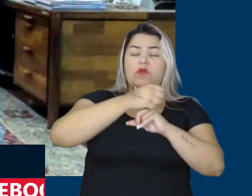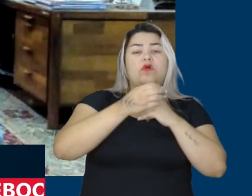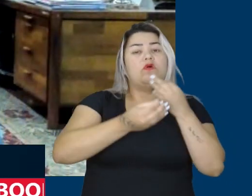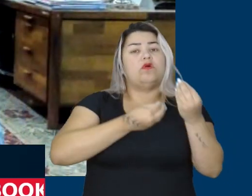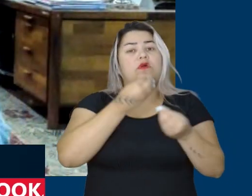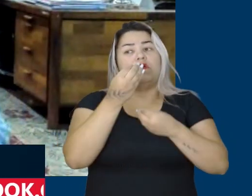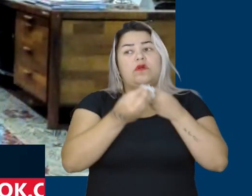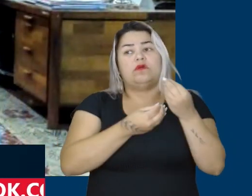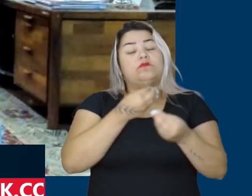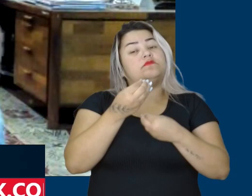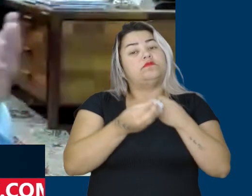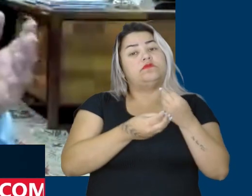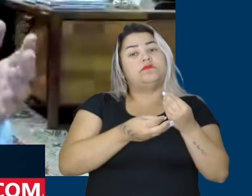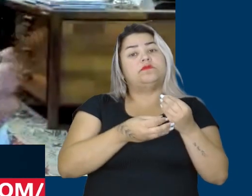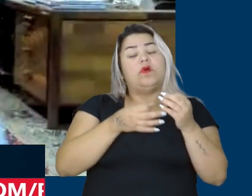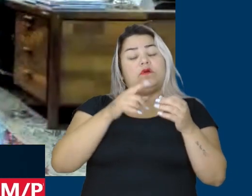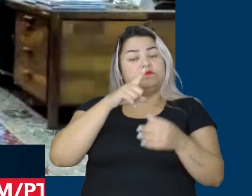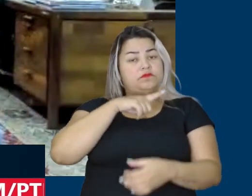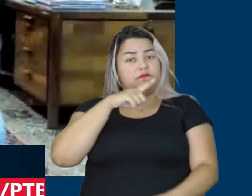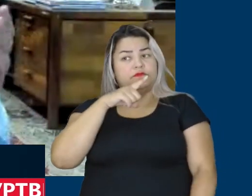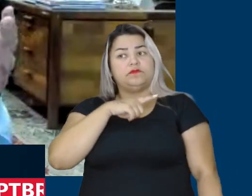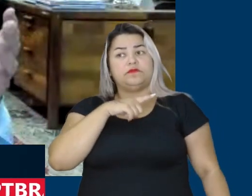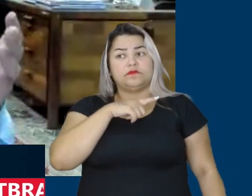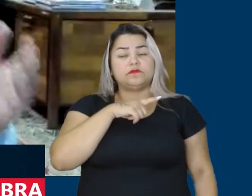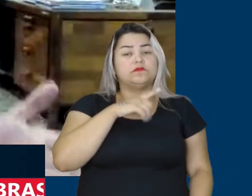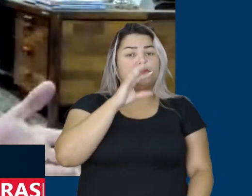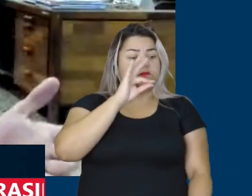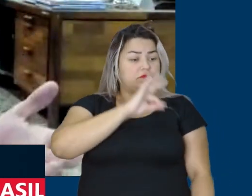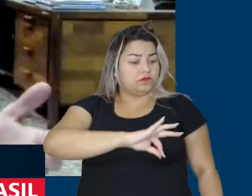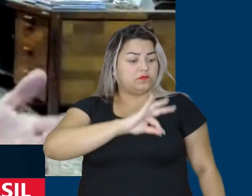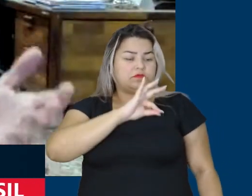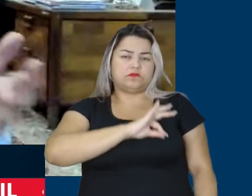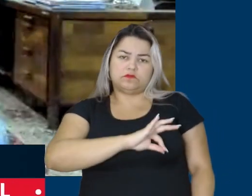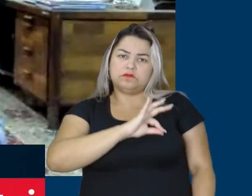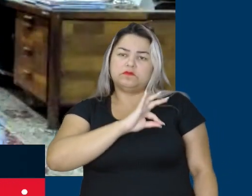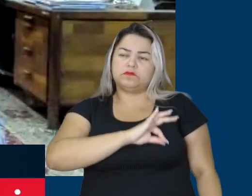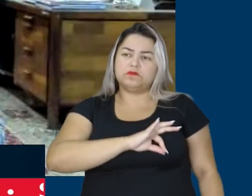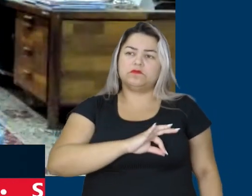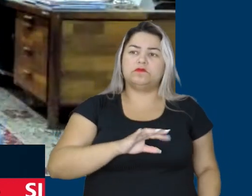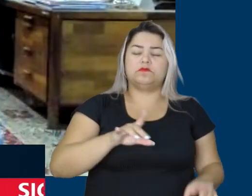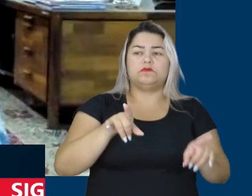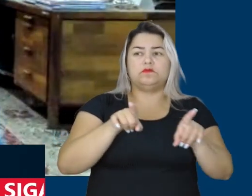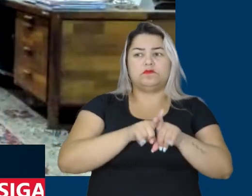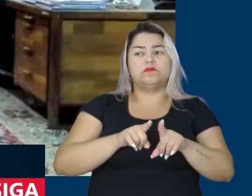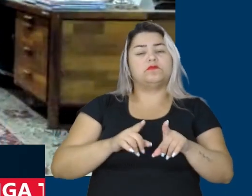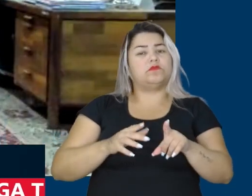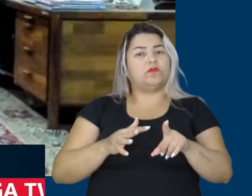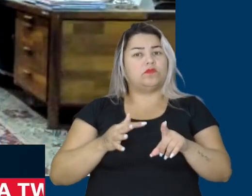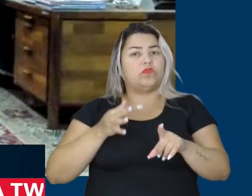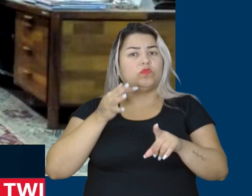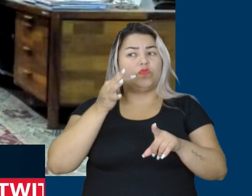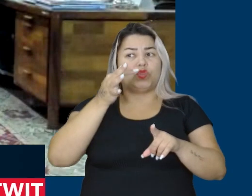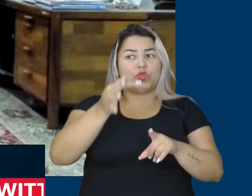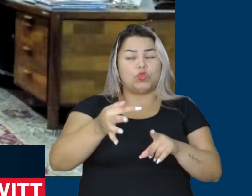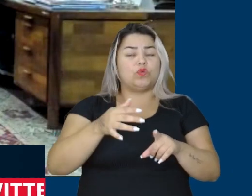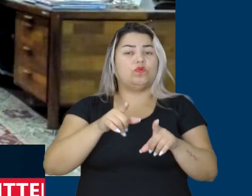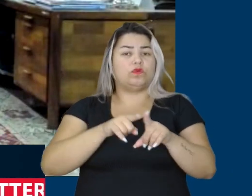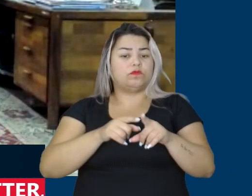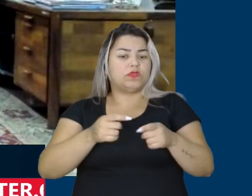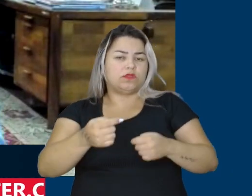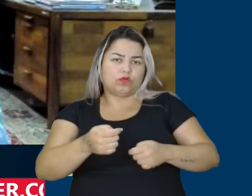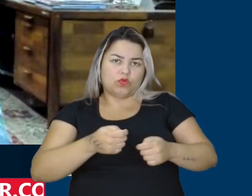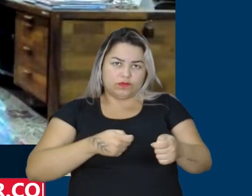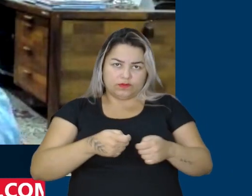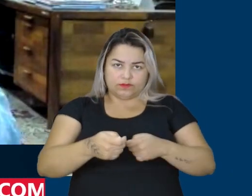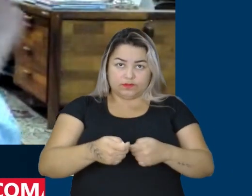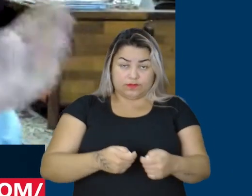garantir uma remuneração mínima para essa eventual jornada que venha a ser negociada,